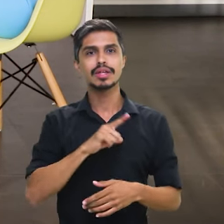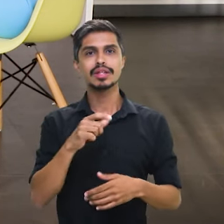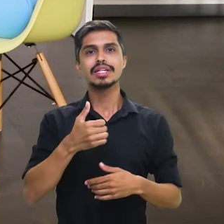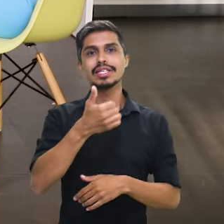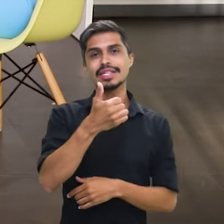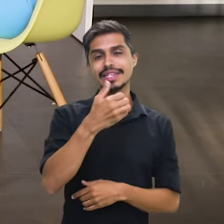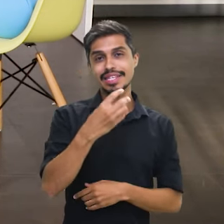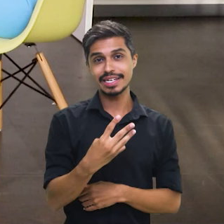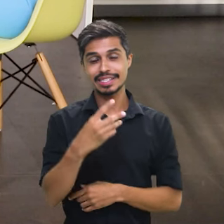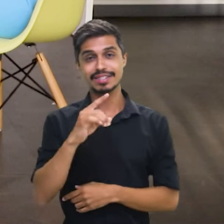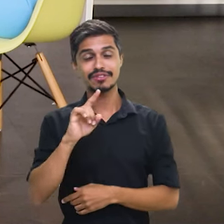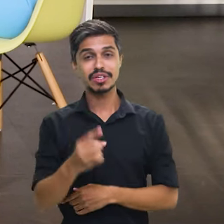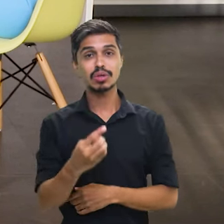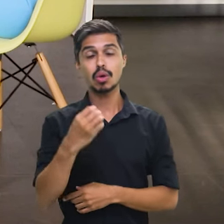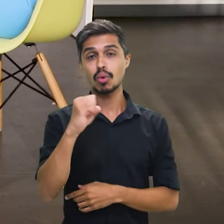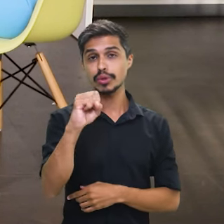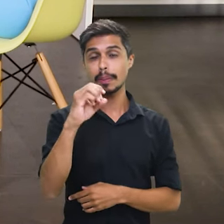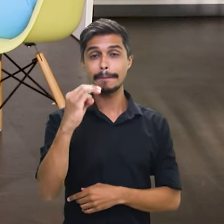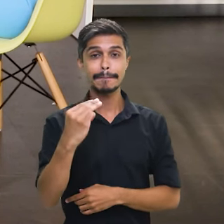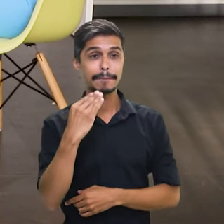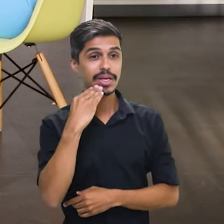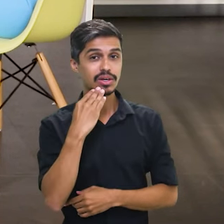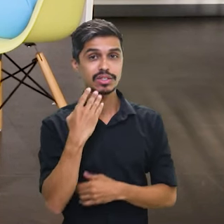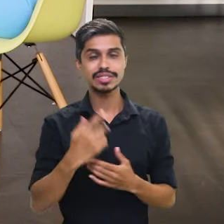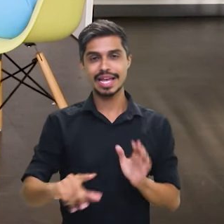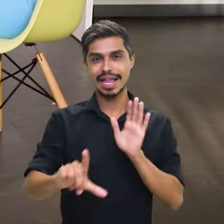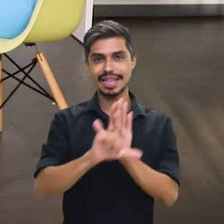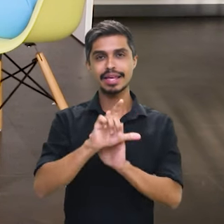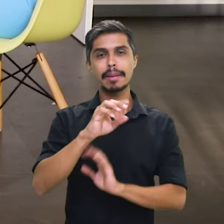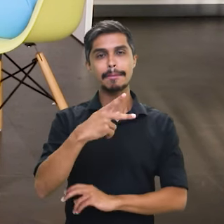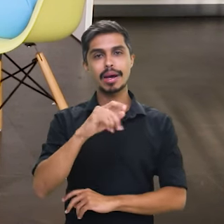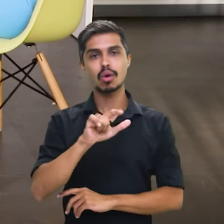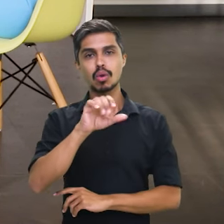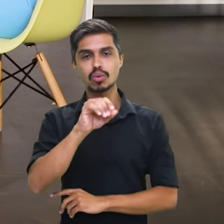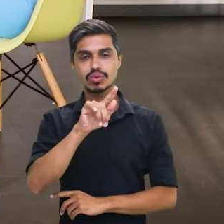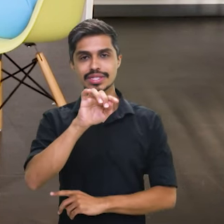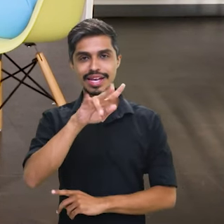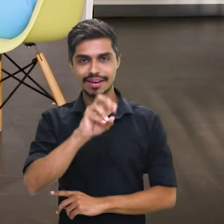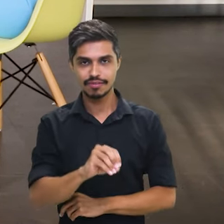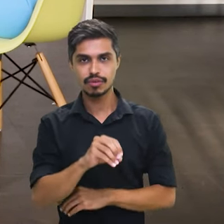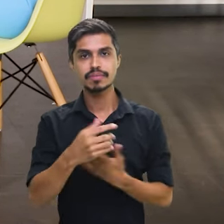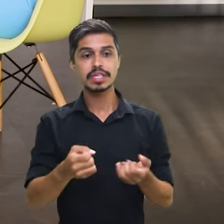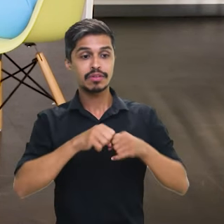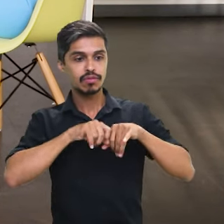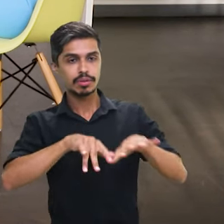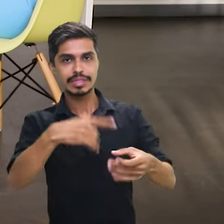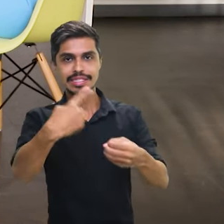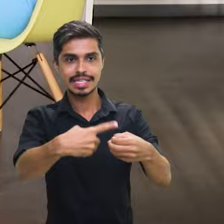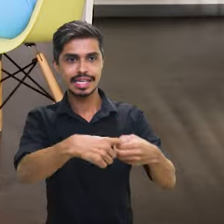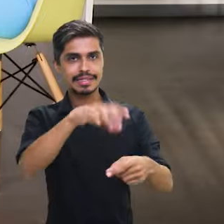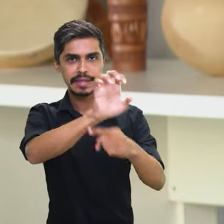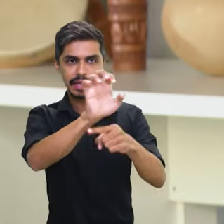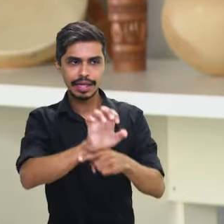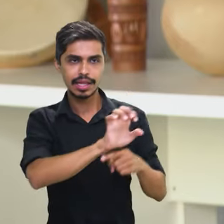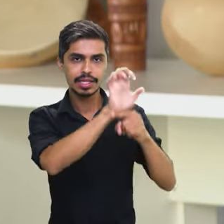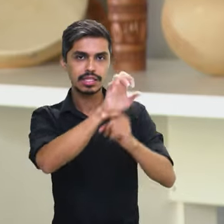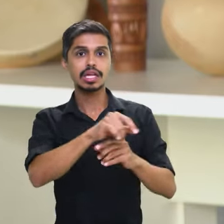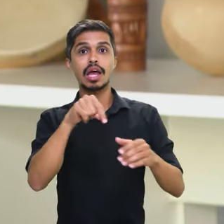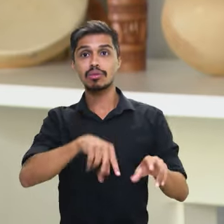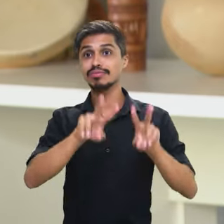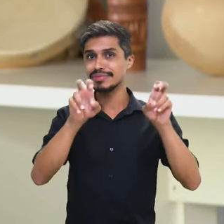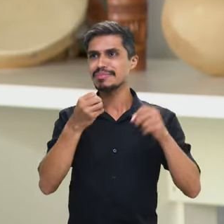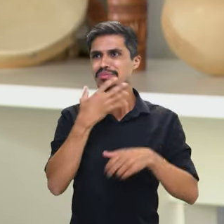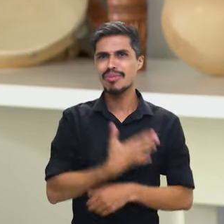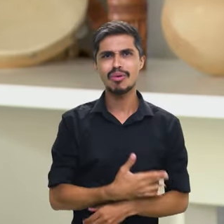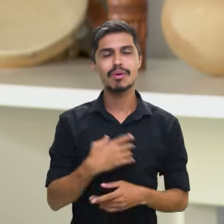tivemos 3,8 milhões na lei Paulo Gustavo, que foi para os estados, que foi para as cidades. E há um caso muito